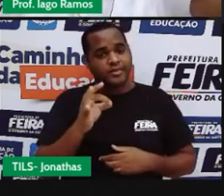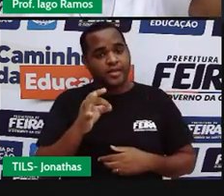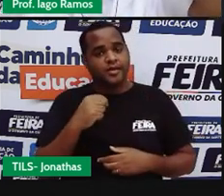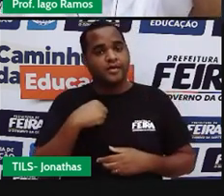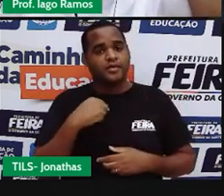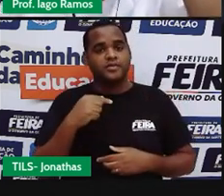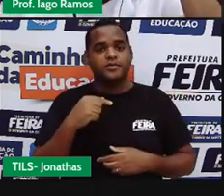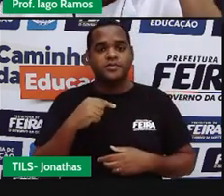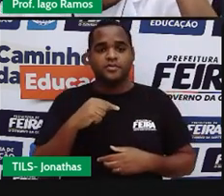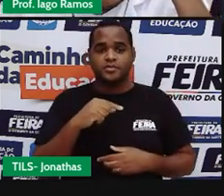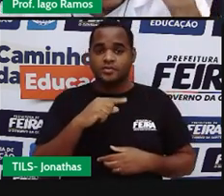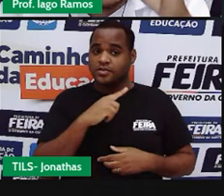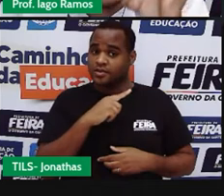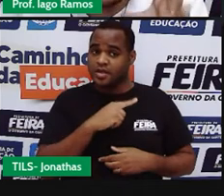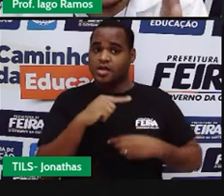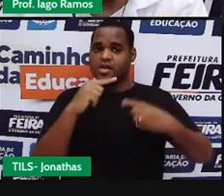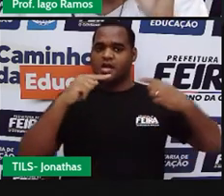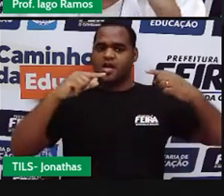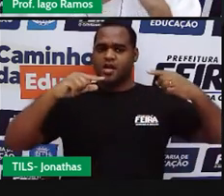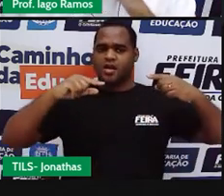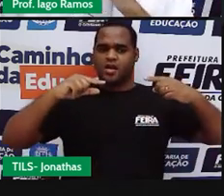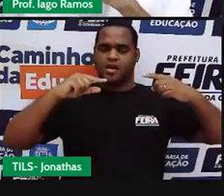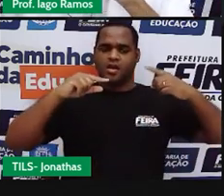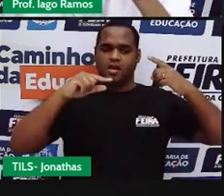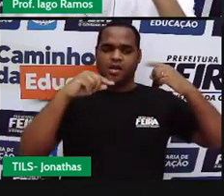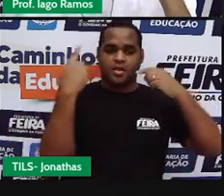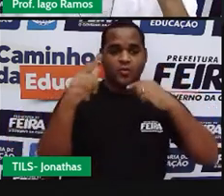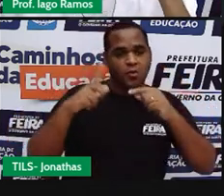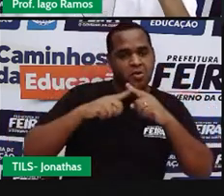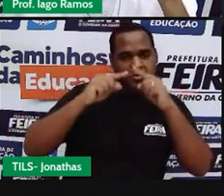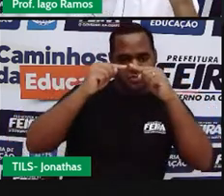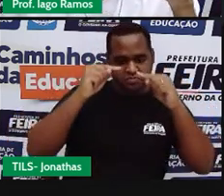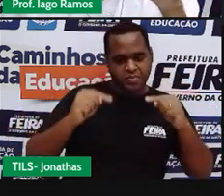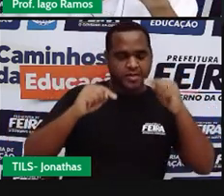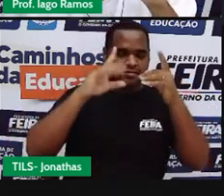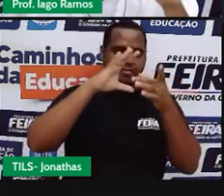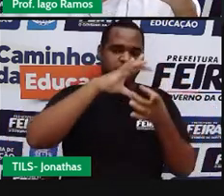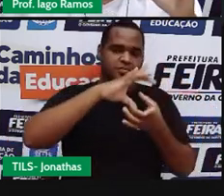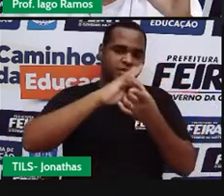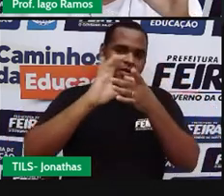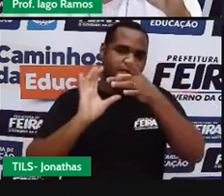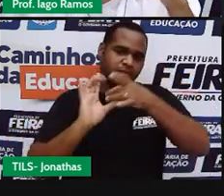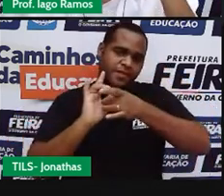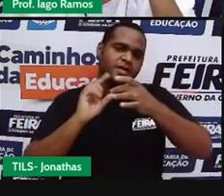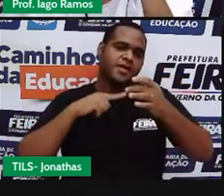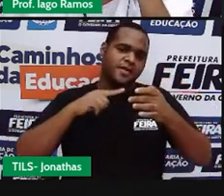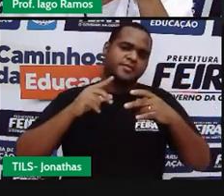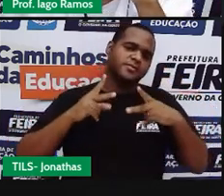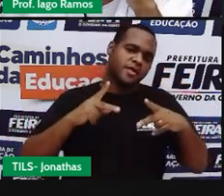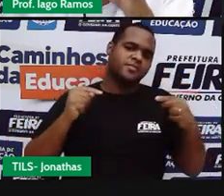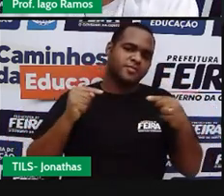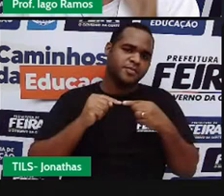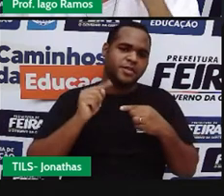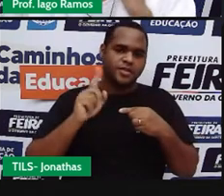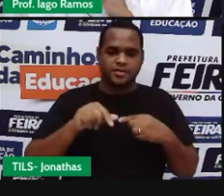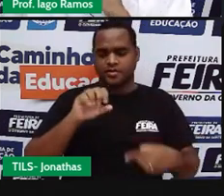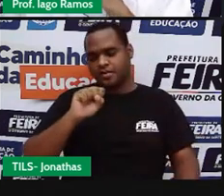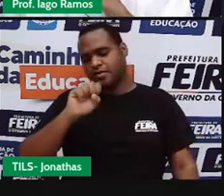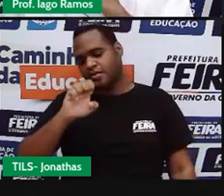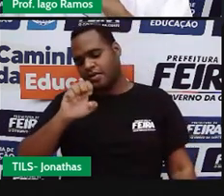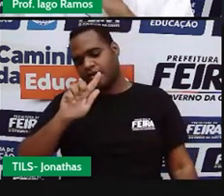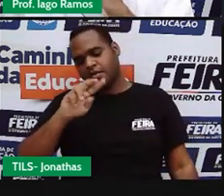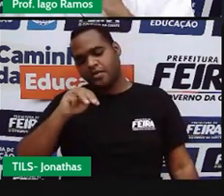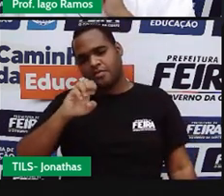Passou-se ali um segmento, que poderia ser uma reta ou uma semirreta, mas passou-se ali um segmento,